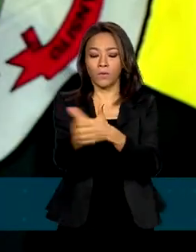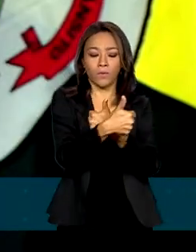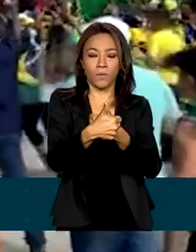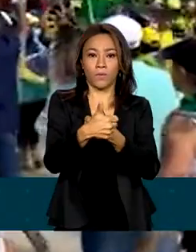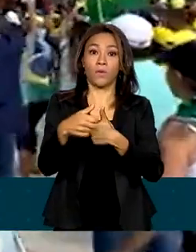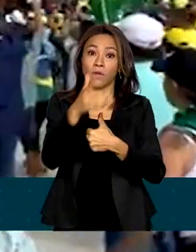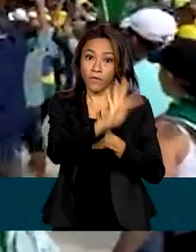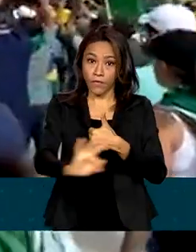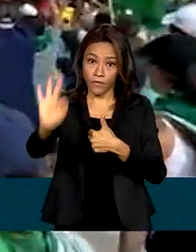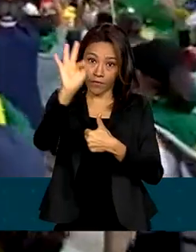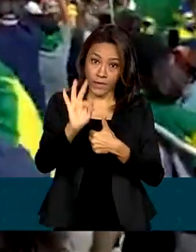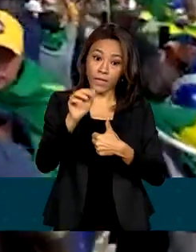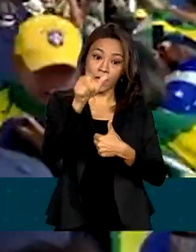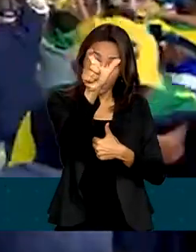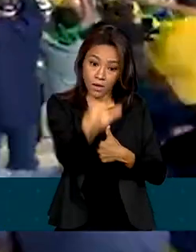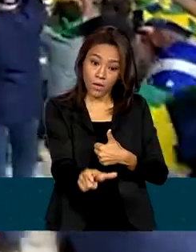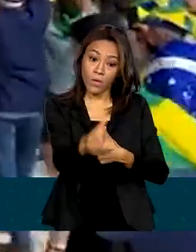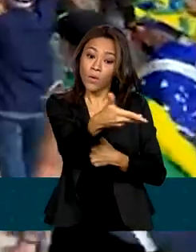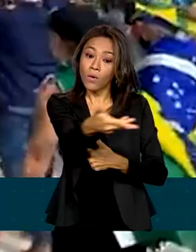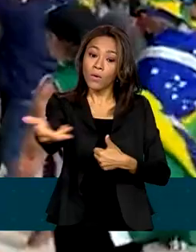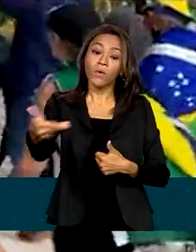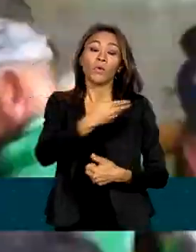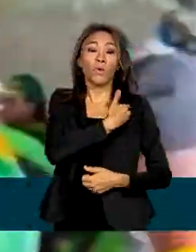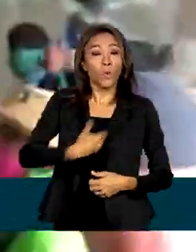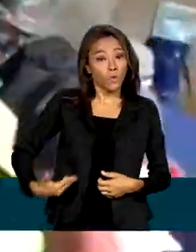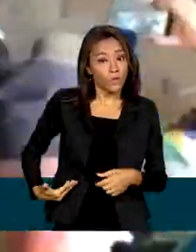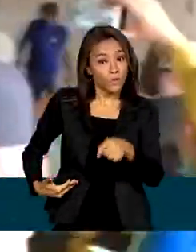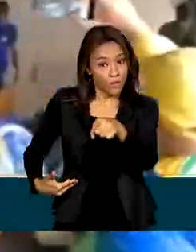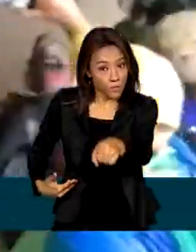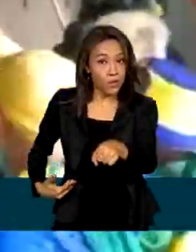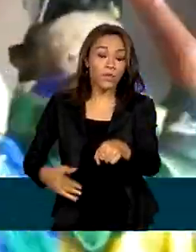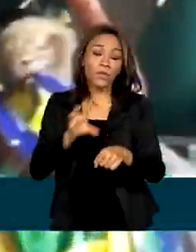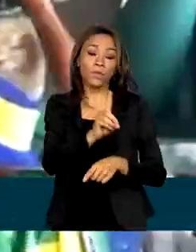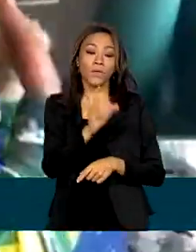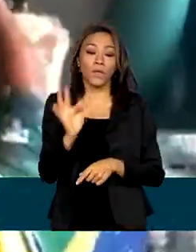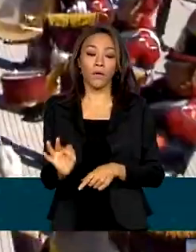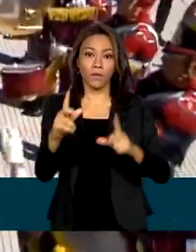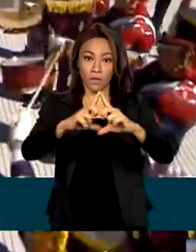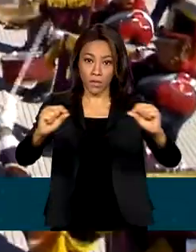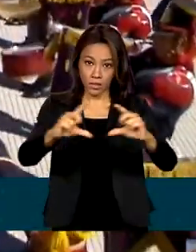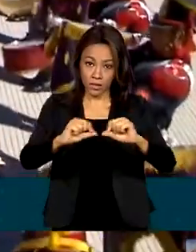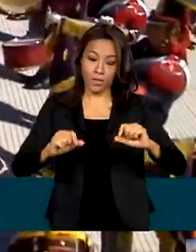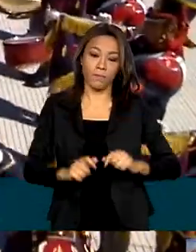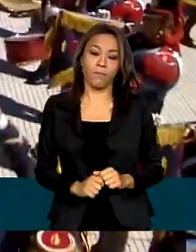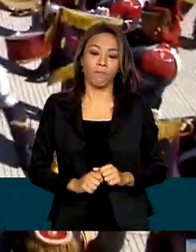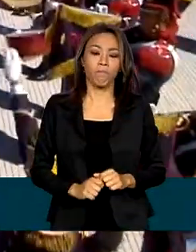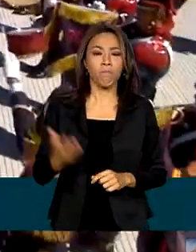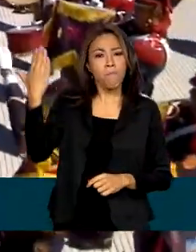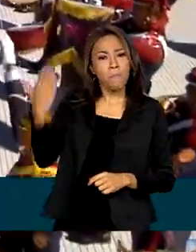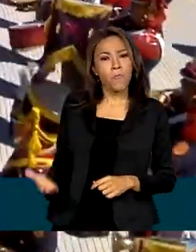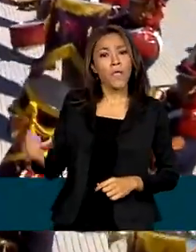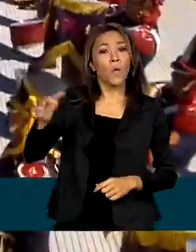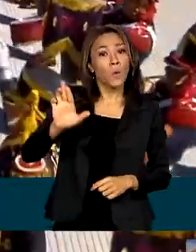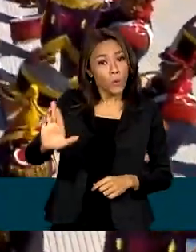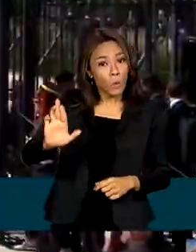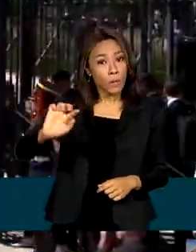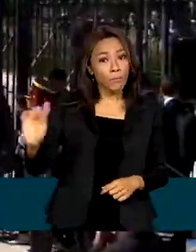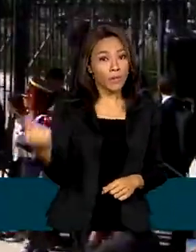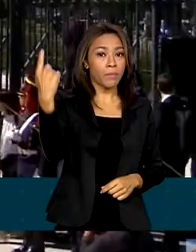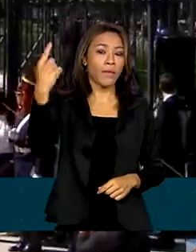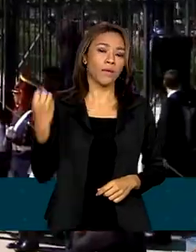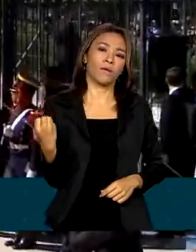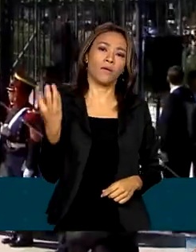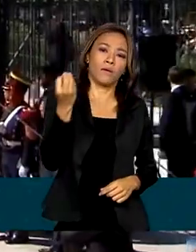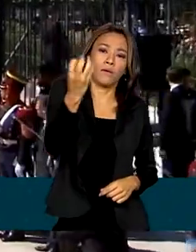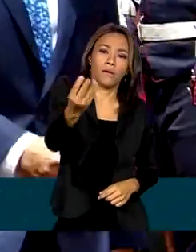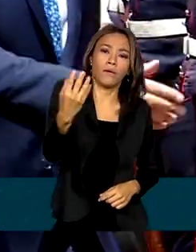do Distrito Federal após os atos de vandalismo nas sedes dos três poderes em Brasília. Lula fez ainda sua primeira viagem